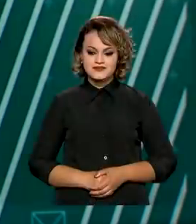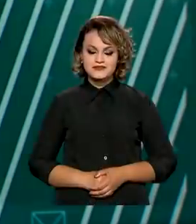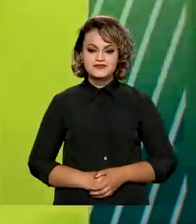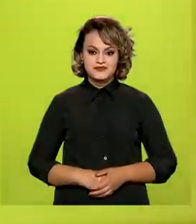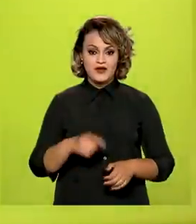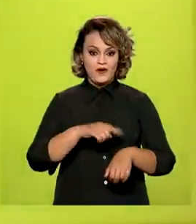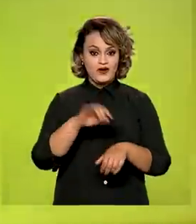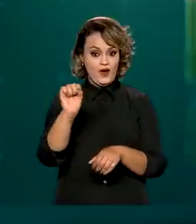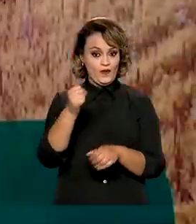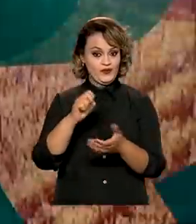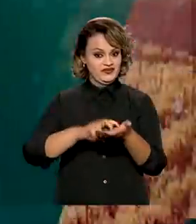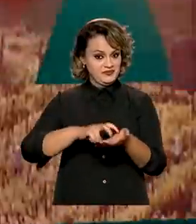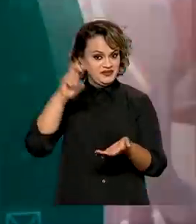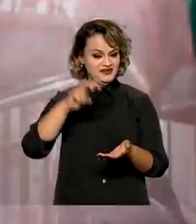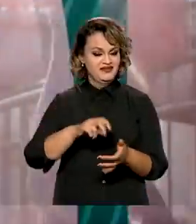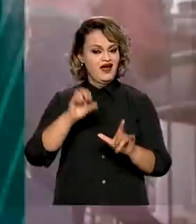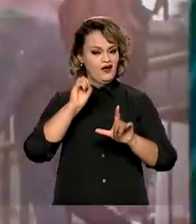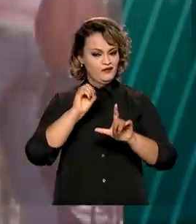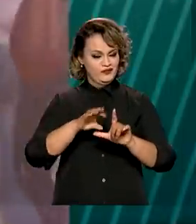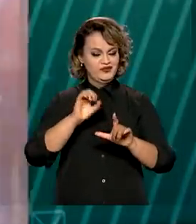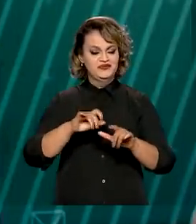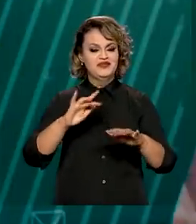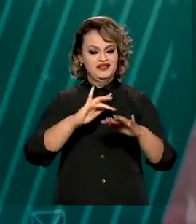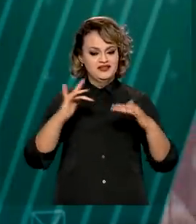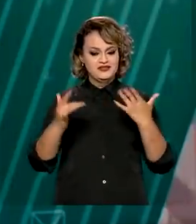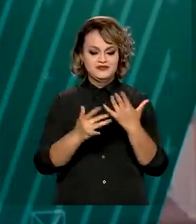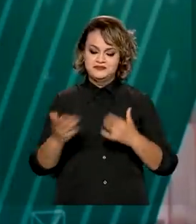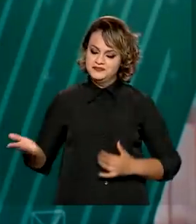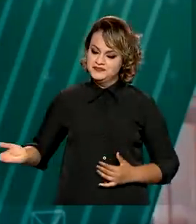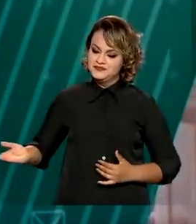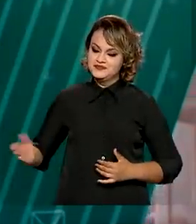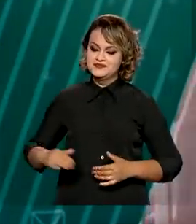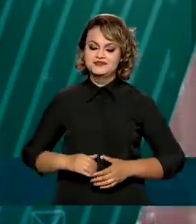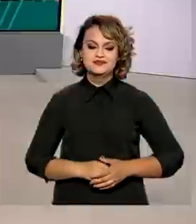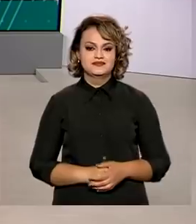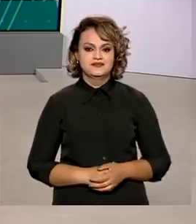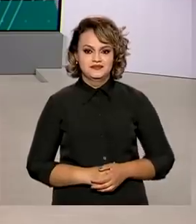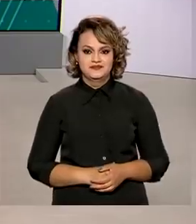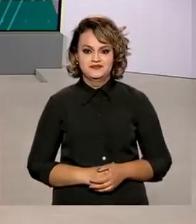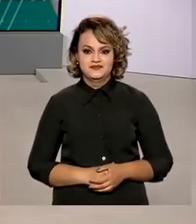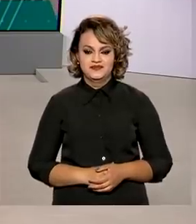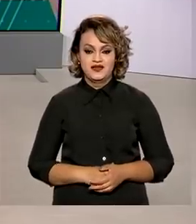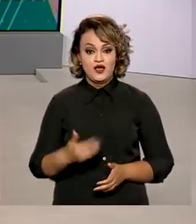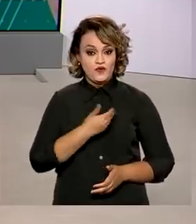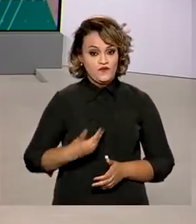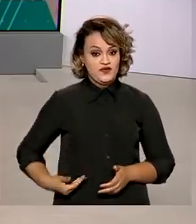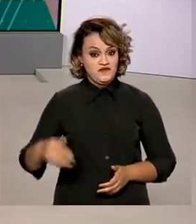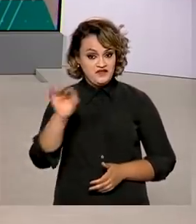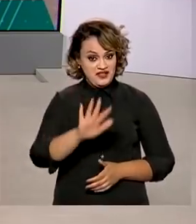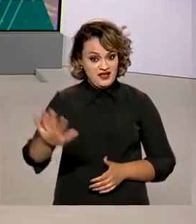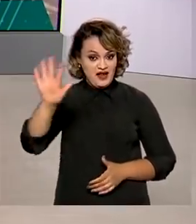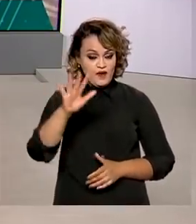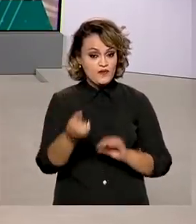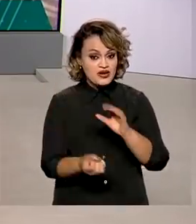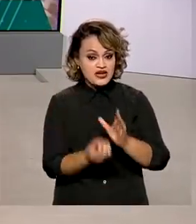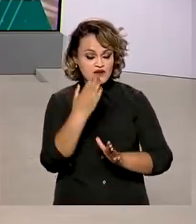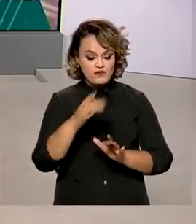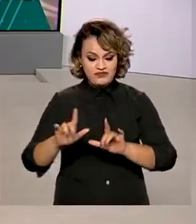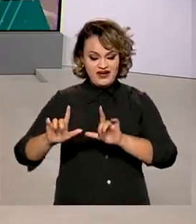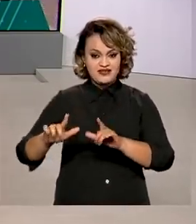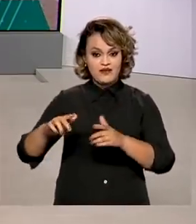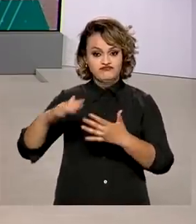São 8 horas da manhã, nós estamos ao vivo também pelas redes sociais. O Governo Federal lançou o canal